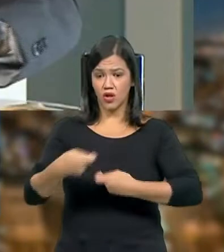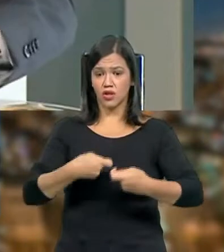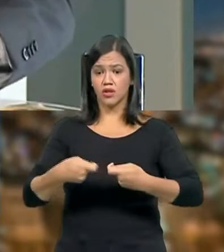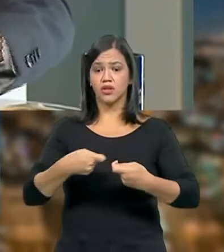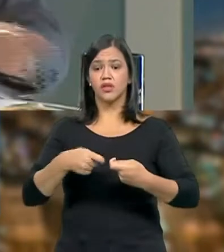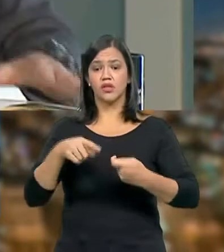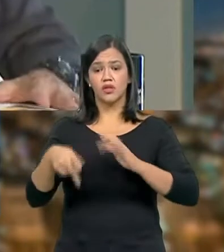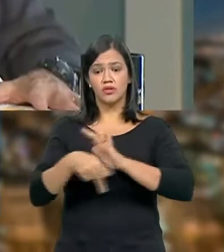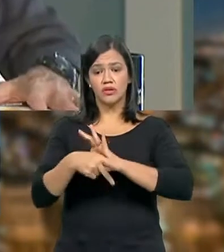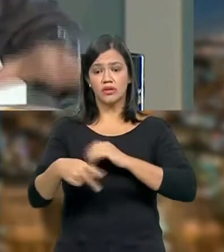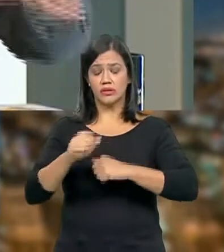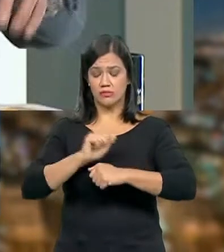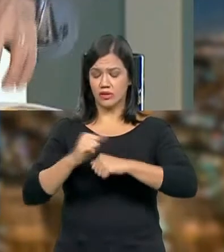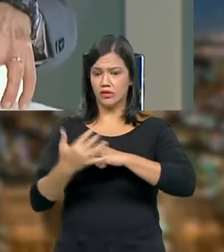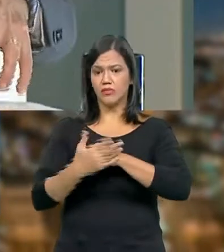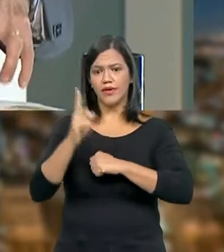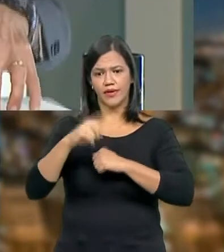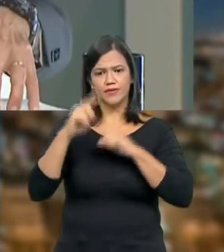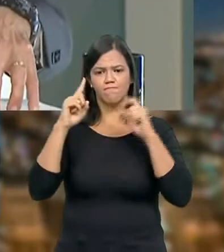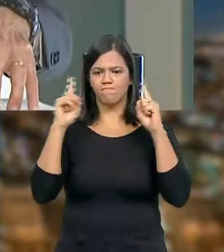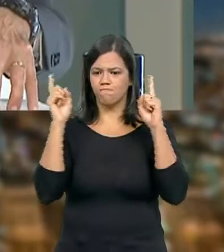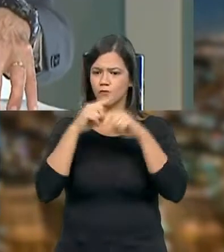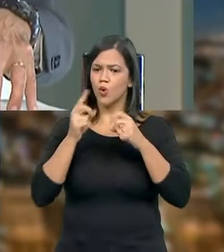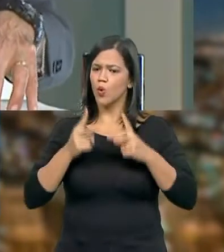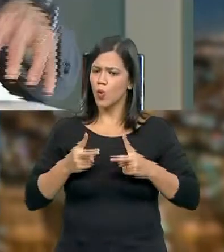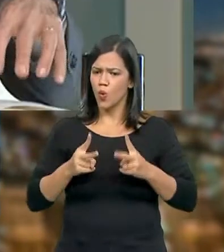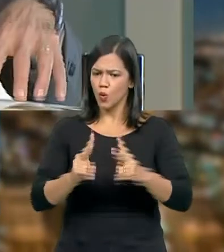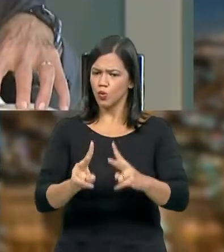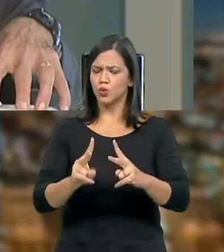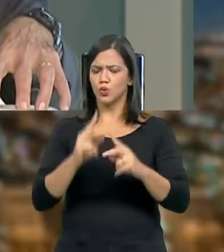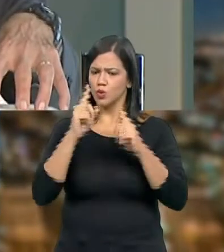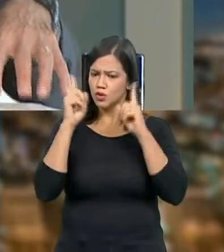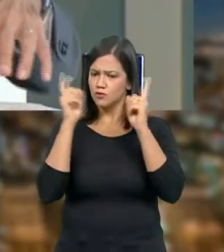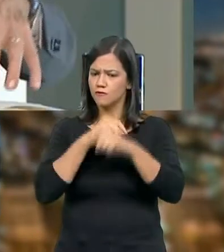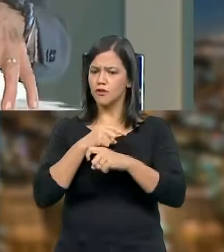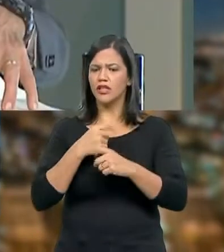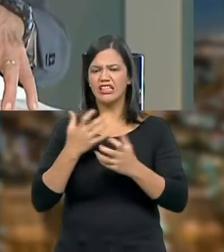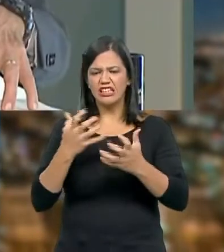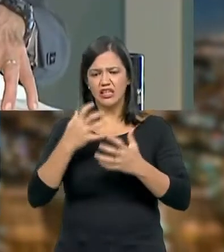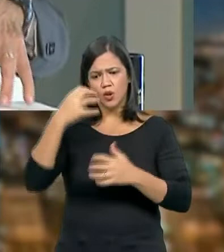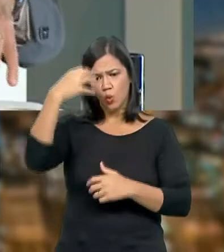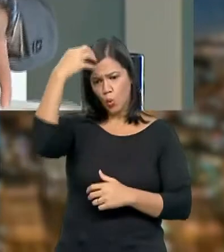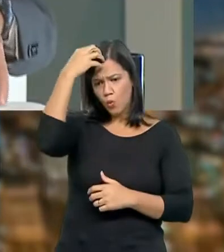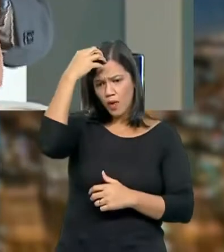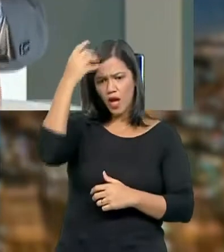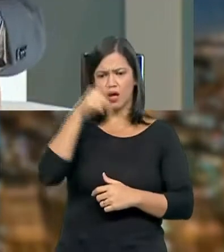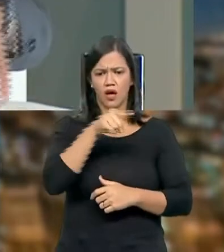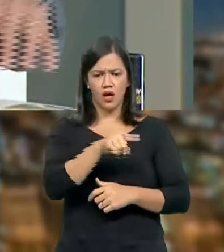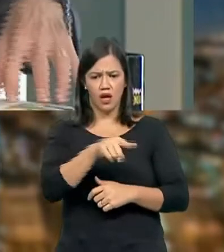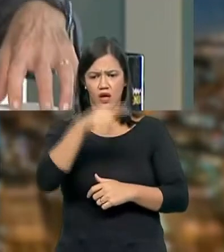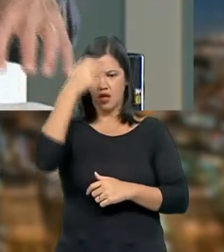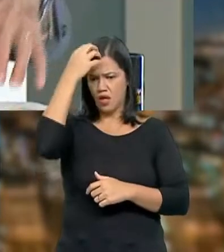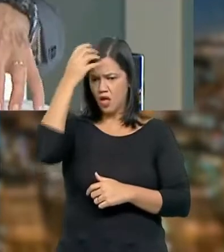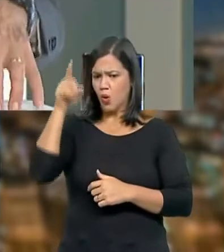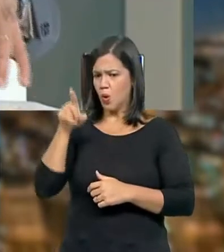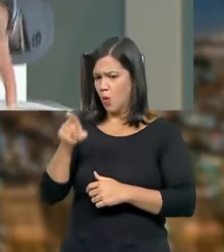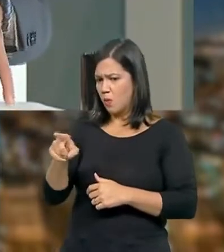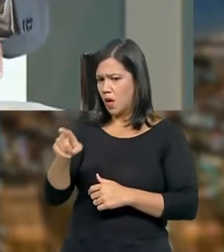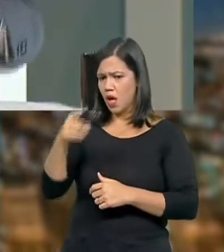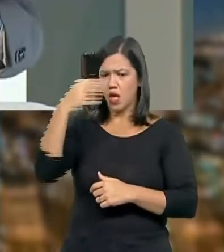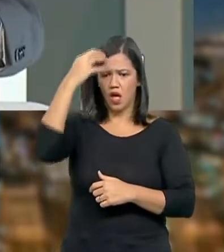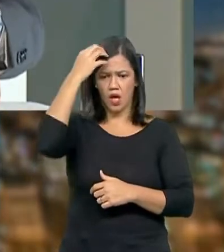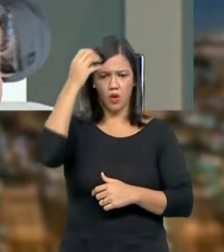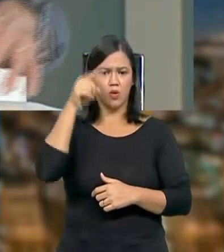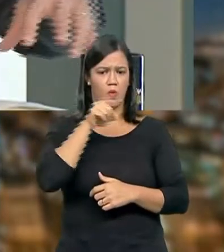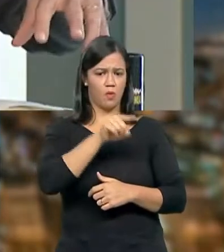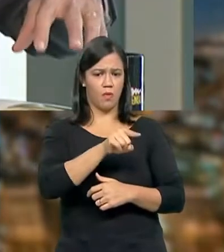fosse extremamente difícil. Continua a ser difícil. Então, querer culpar determinadas pessoas, jogar no colo de